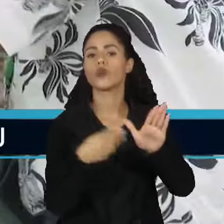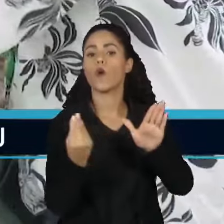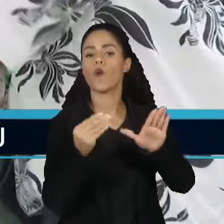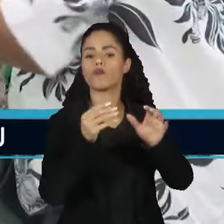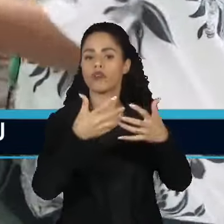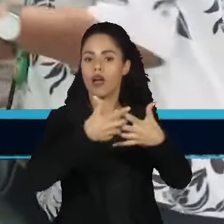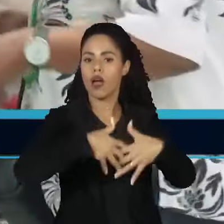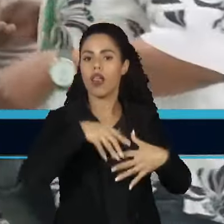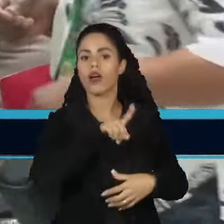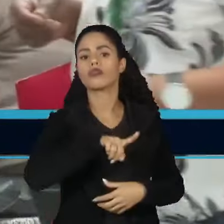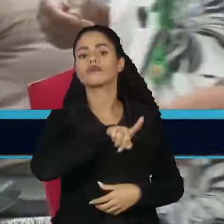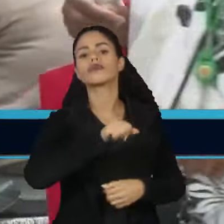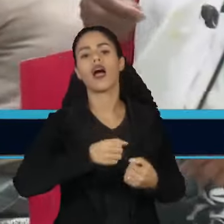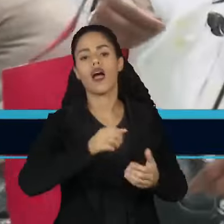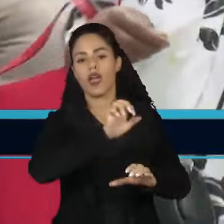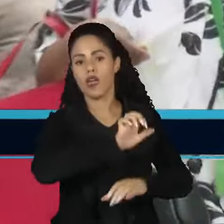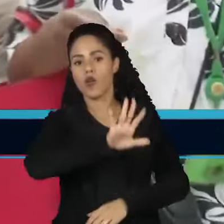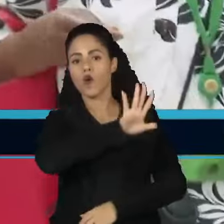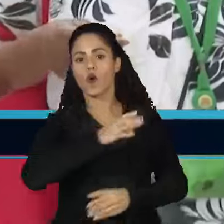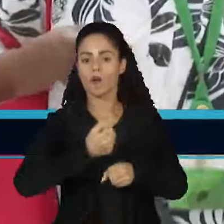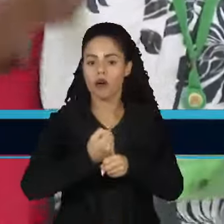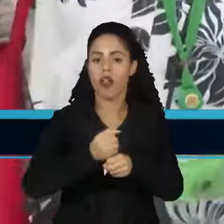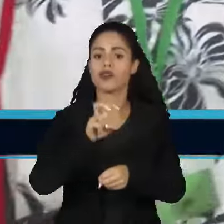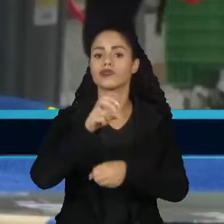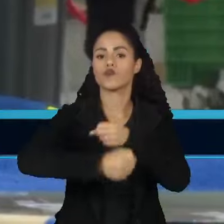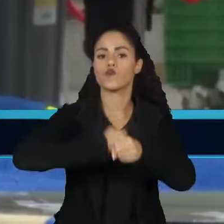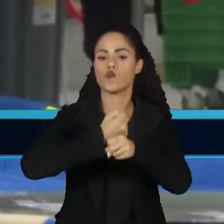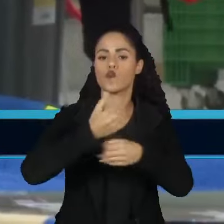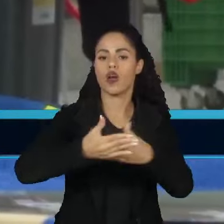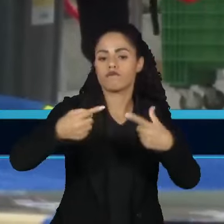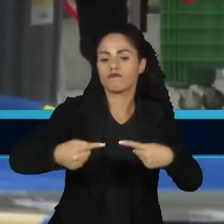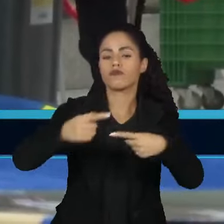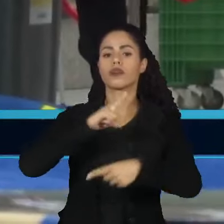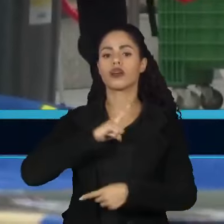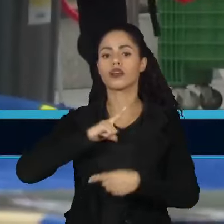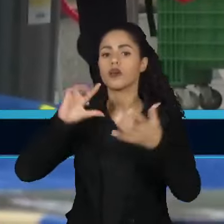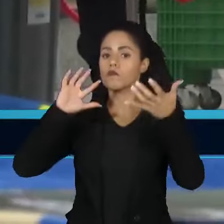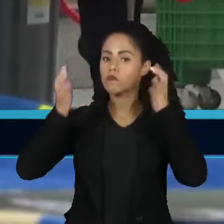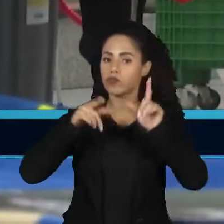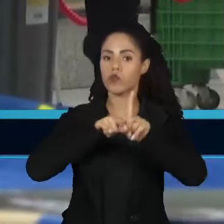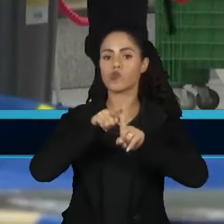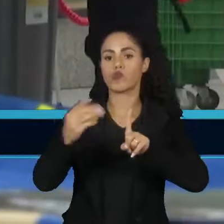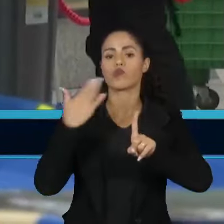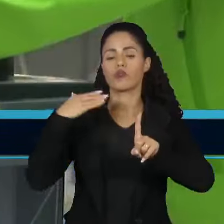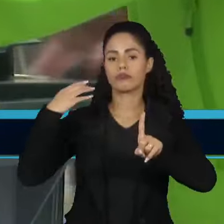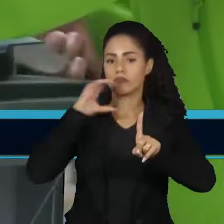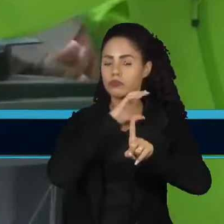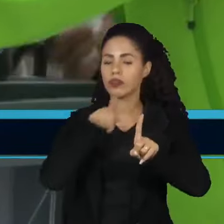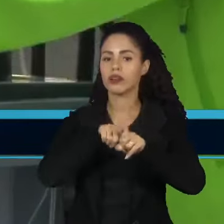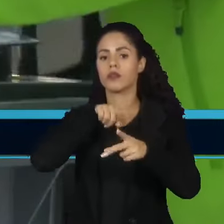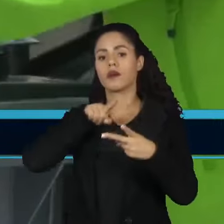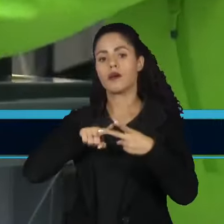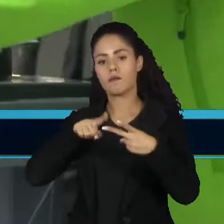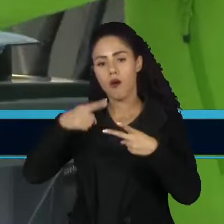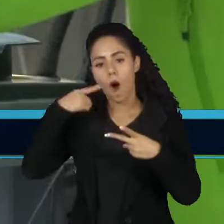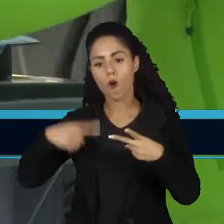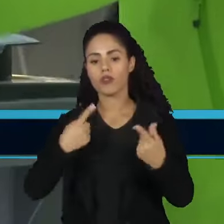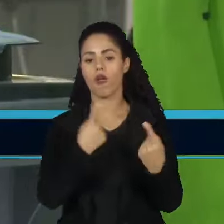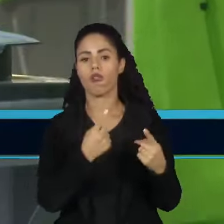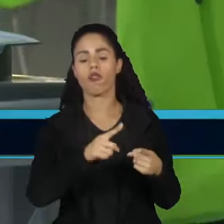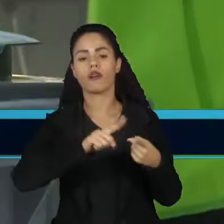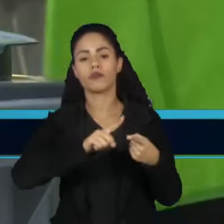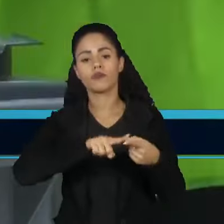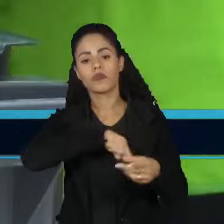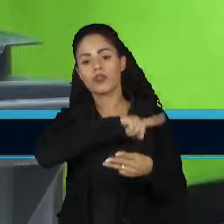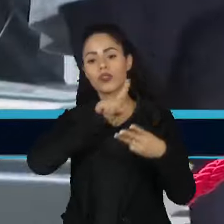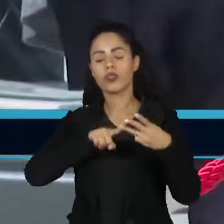Europa deve reagir nos próximos cinco anos a desafios como o aquecimento global, as ameaças vindas da Rússia ou a